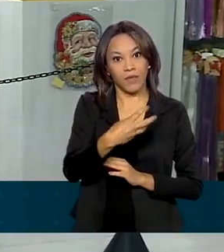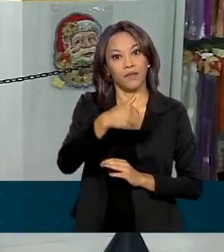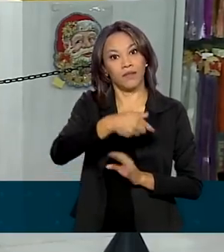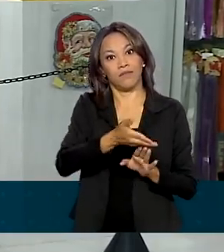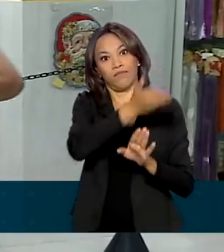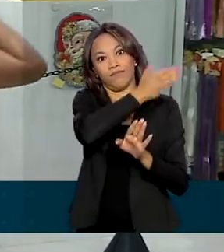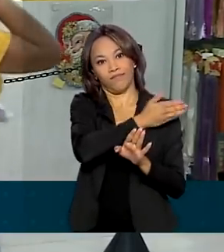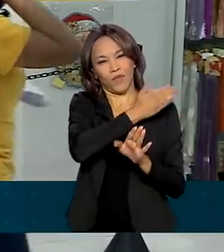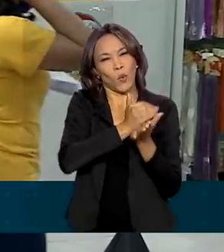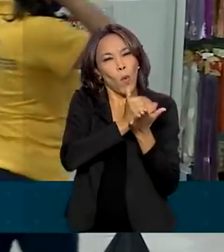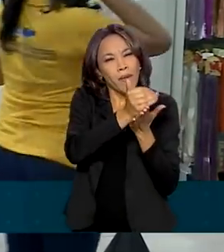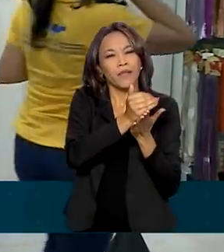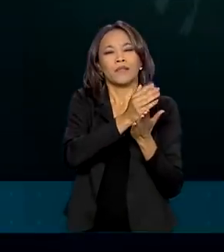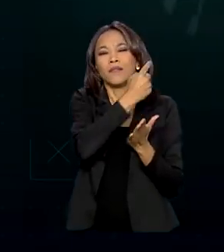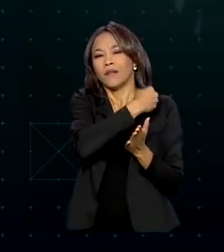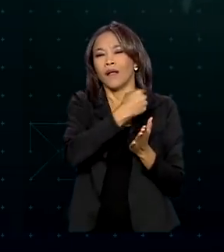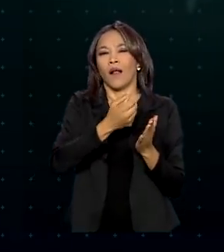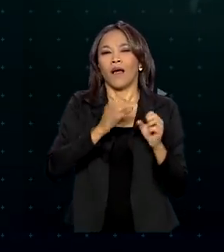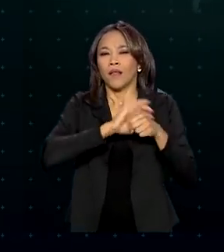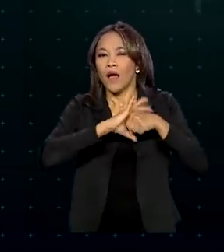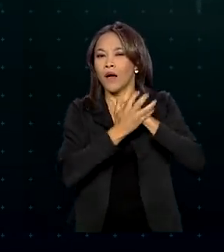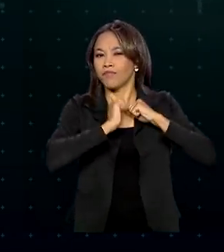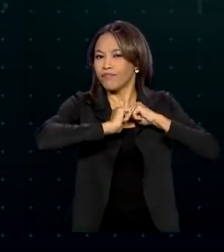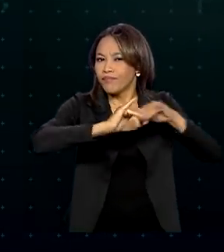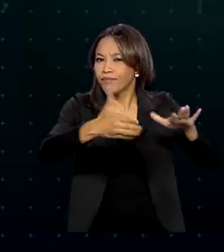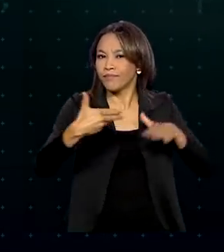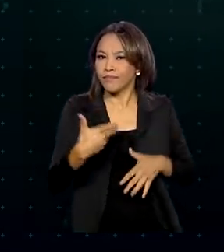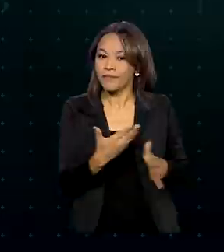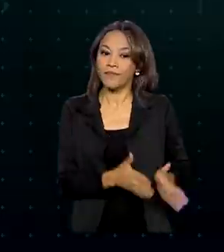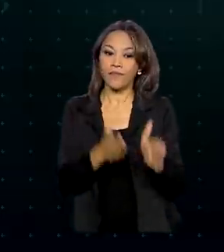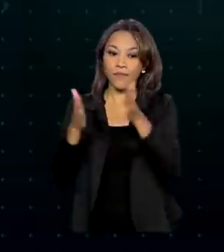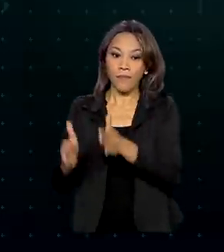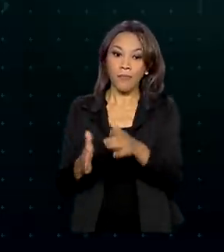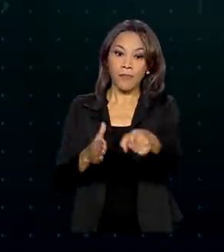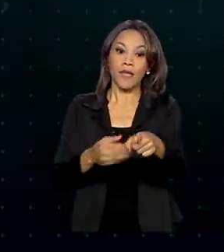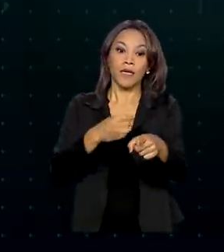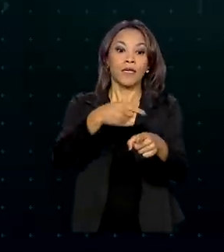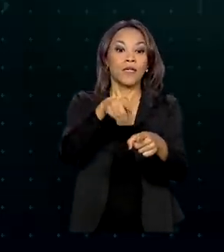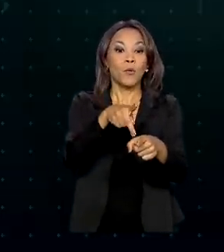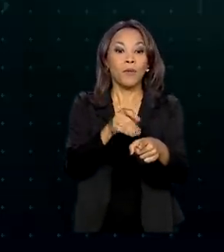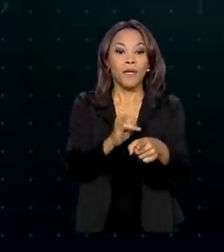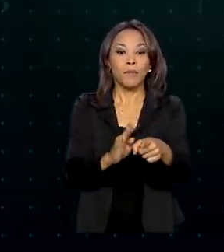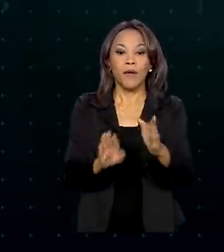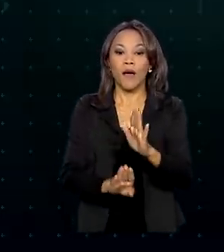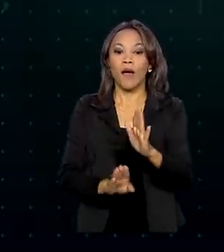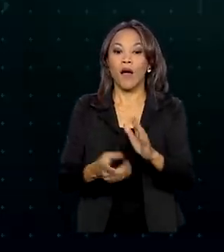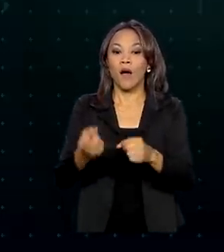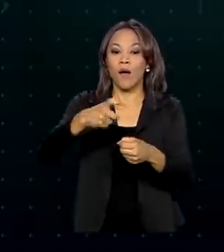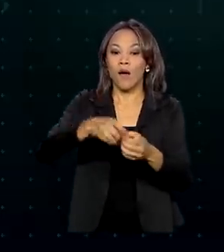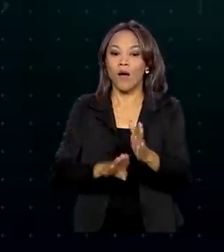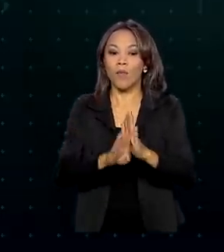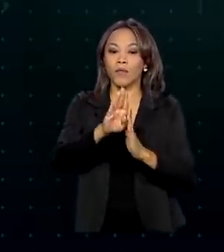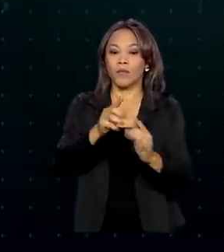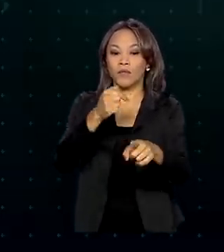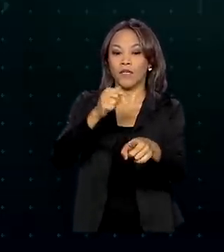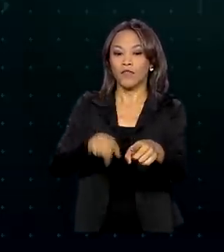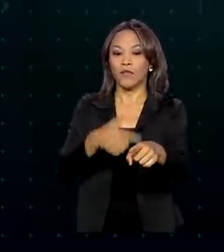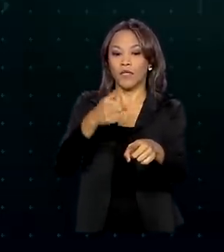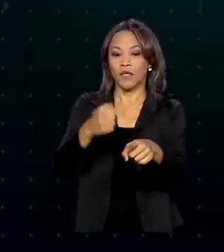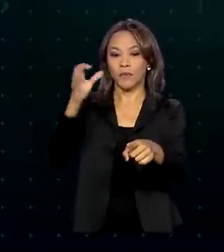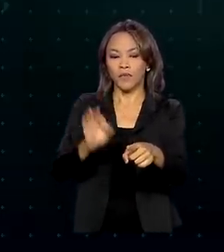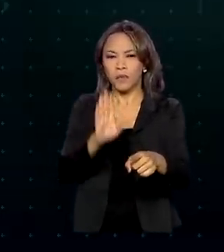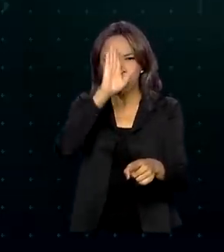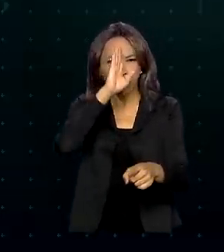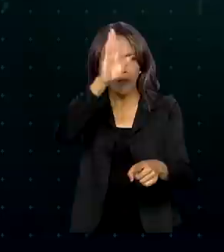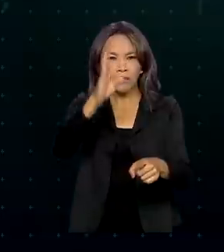pela pandemia do coronavírus. No terceiro trimestre do ano, o PIB aumentou 7,7%. Os principais setores